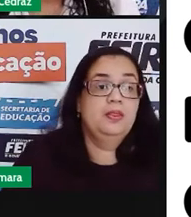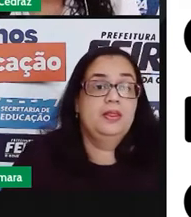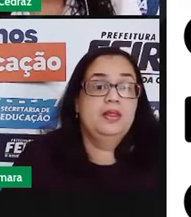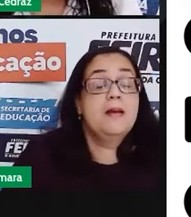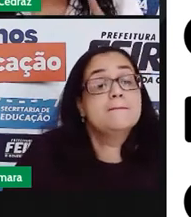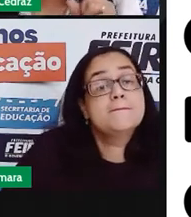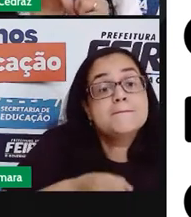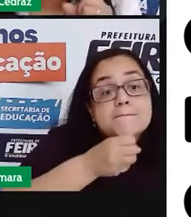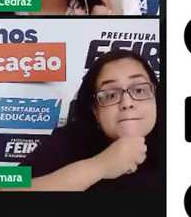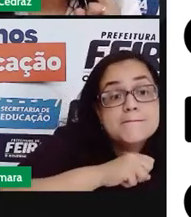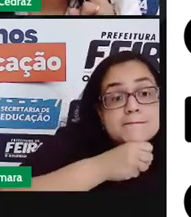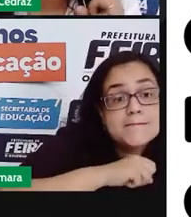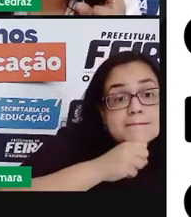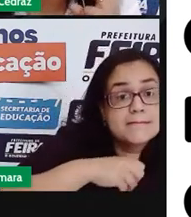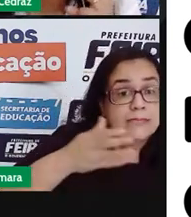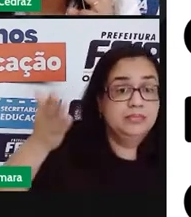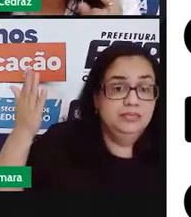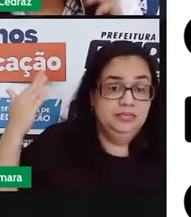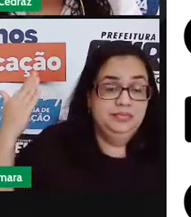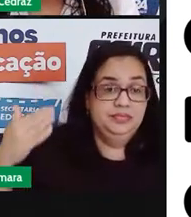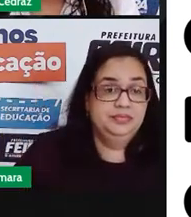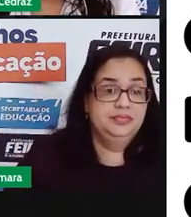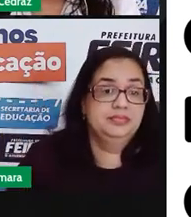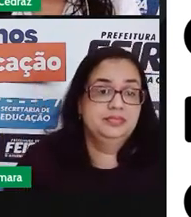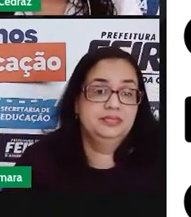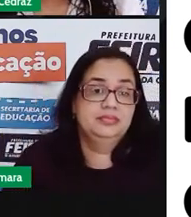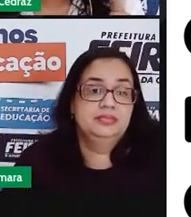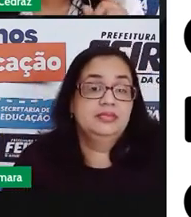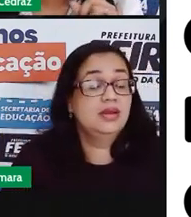Asa, bisavó,